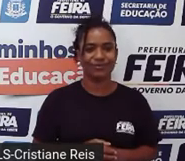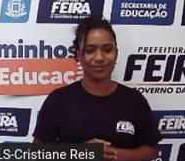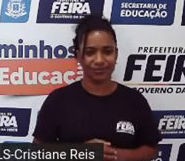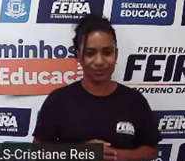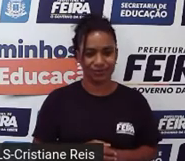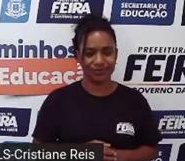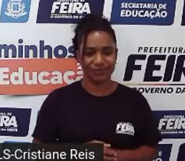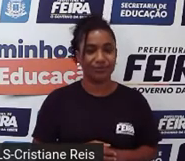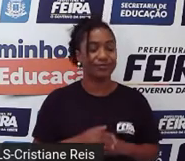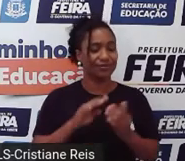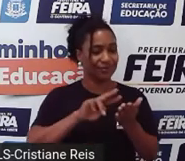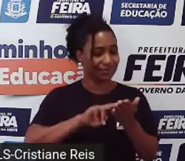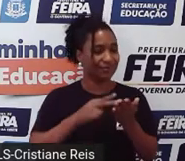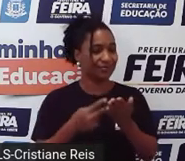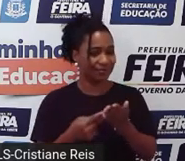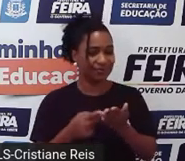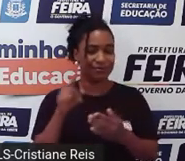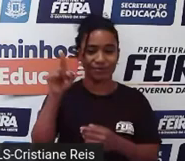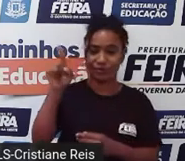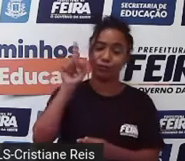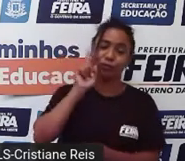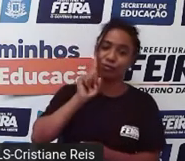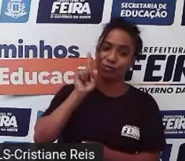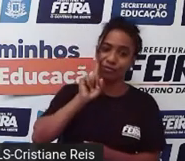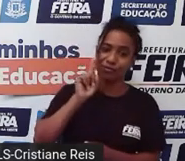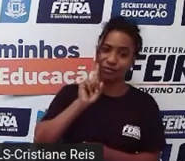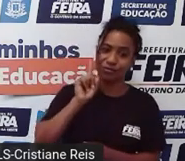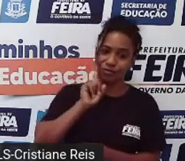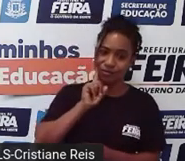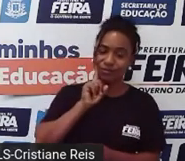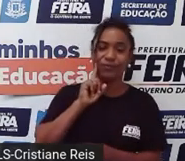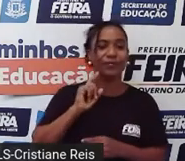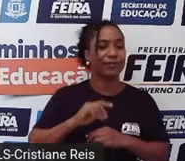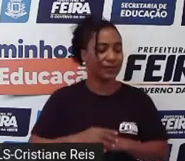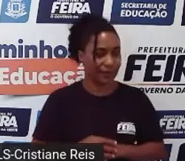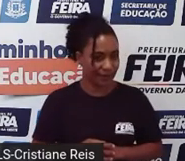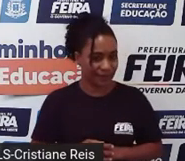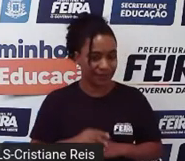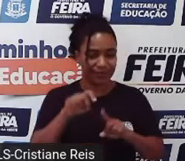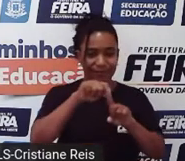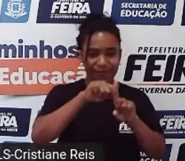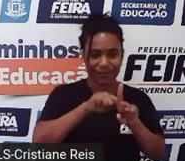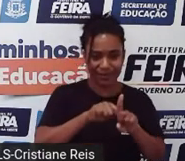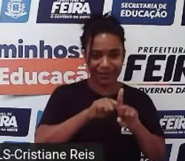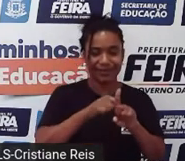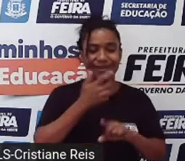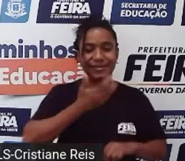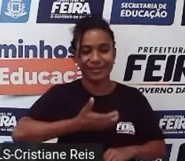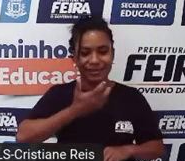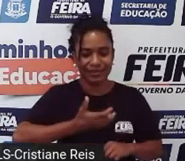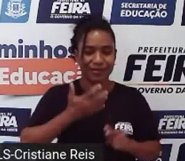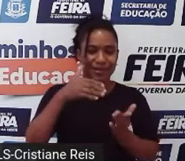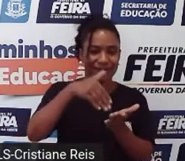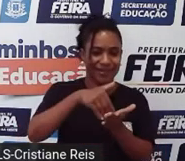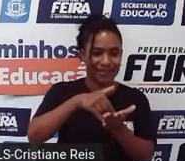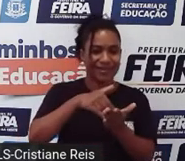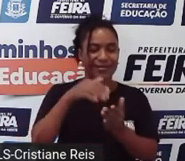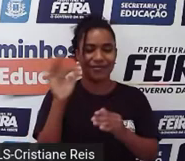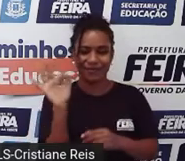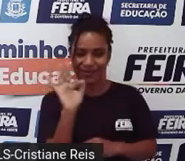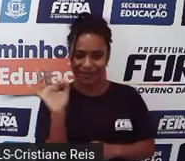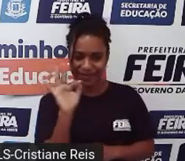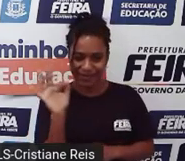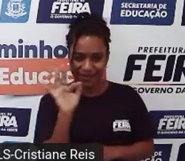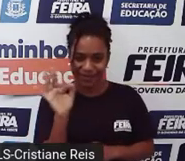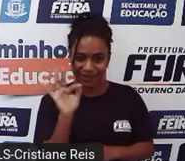nos Estados Unidos ocorre entre o mês de dezembro a fevereiro do ano seguinte, não é? Então,